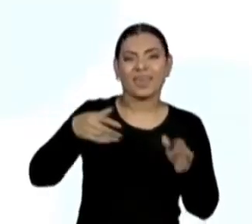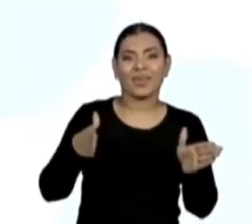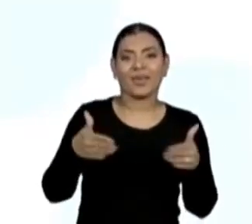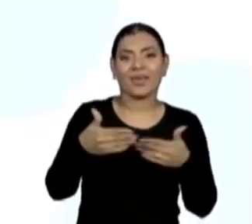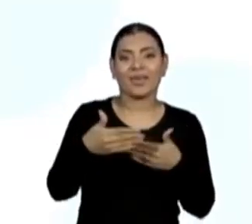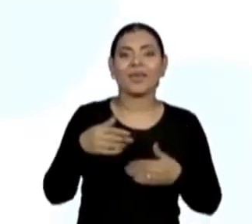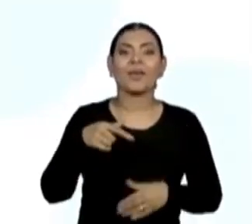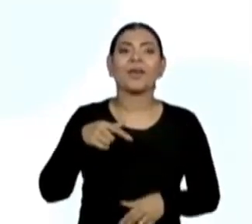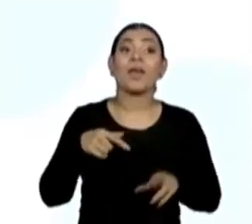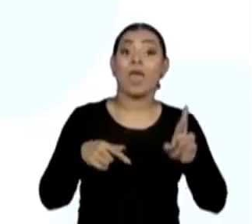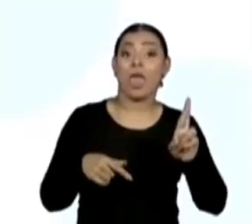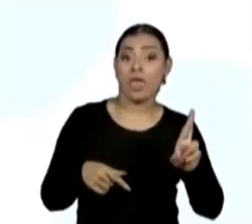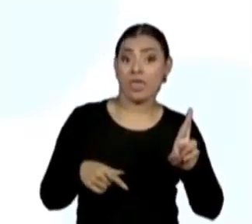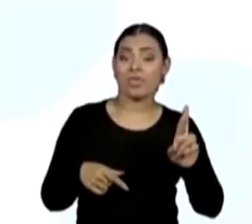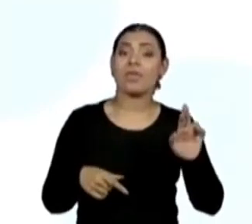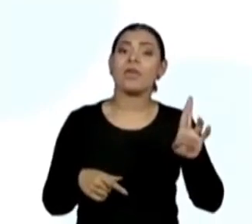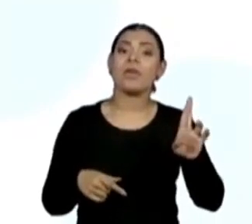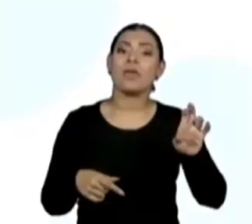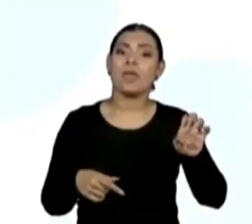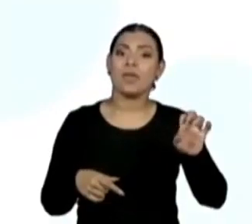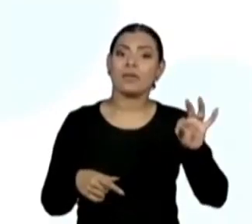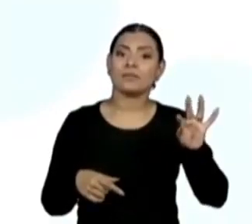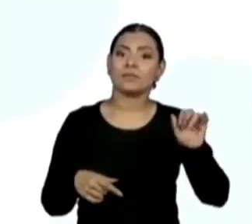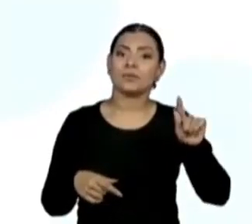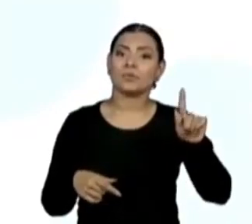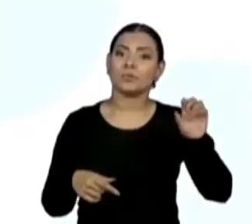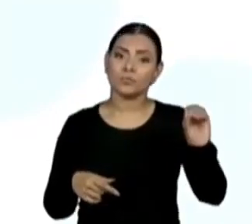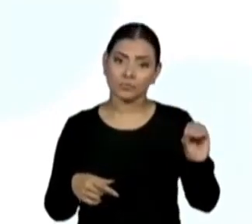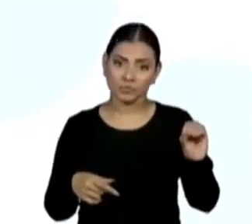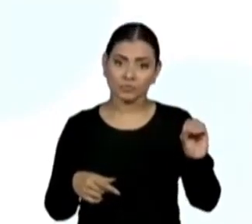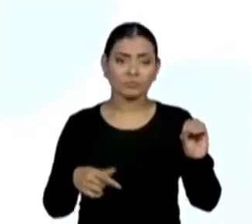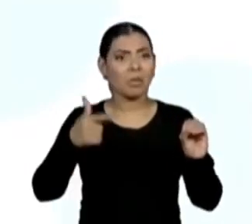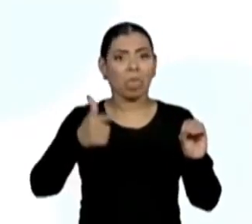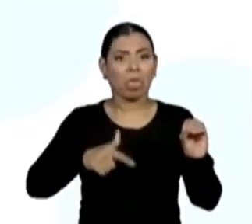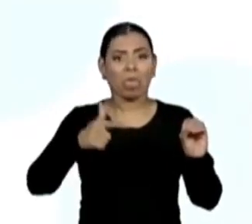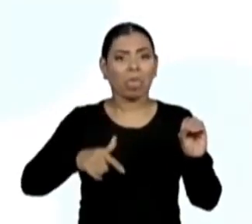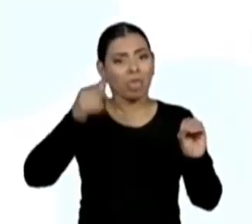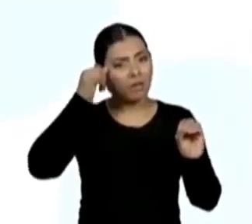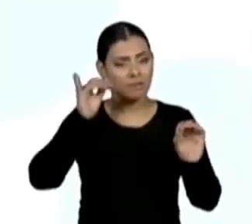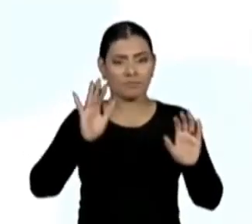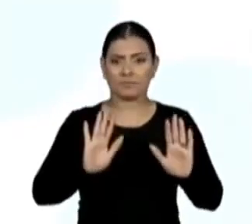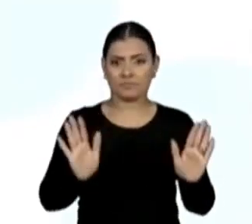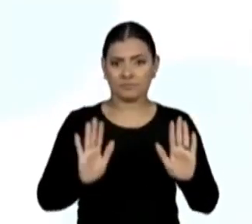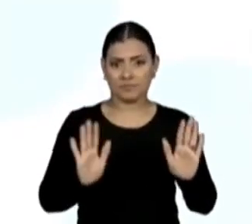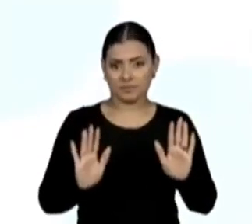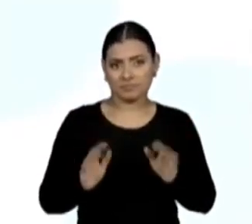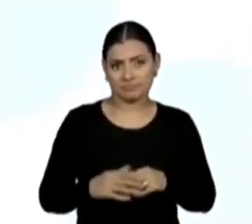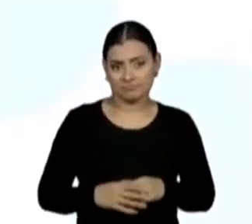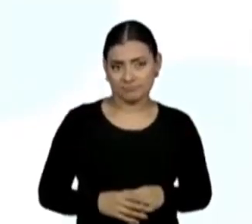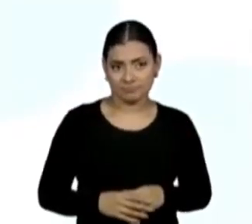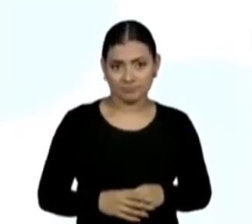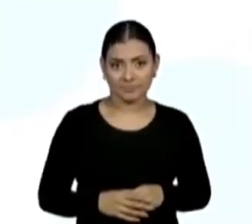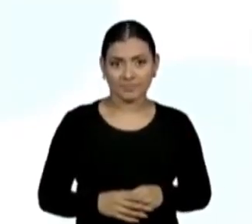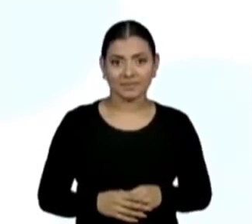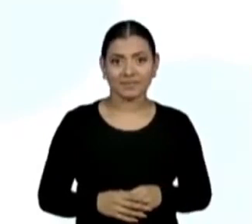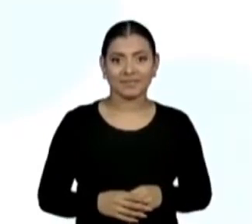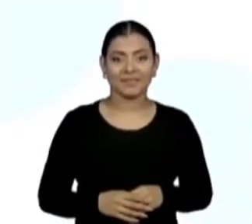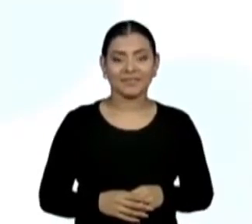E um R para o retângulo, para eu não ter que repetir, Q para o quadrado e um R para o retângulo.